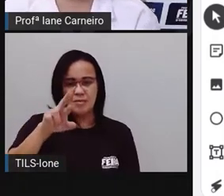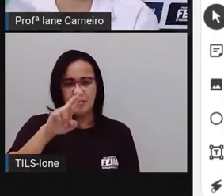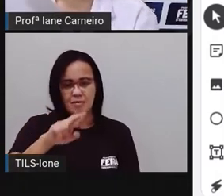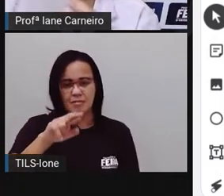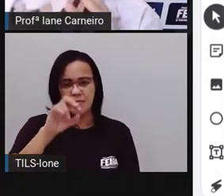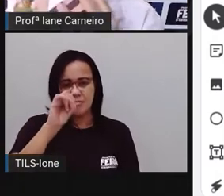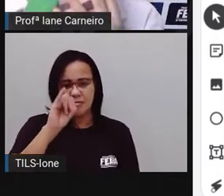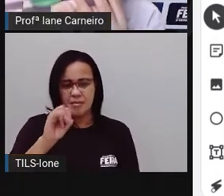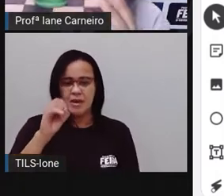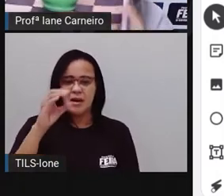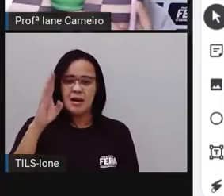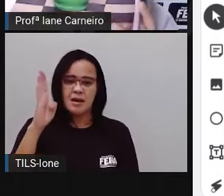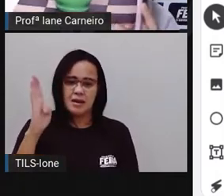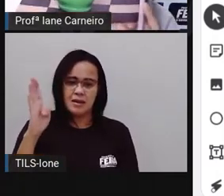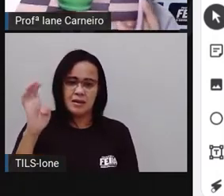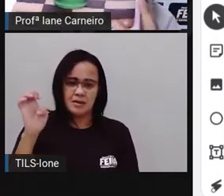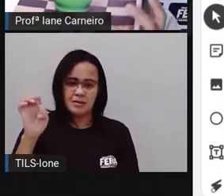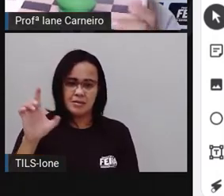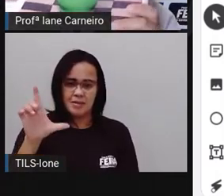Olha como é que começa a história.